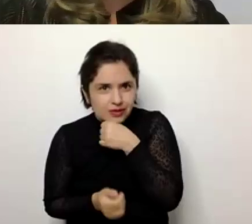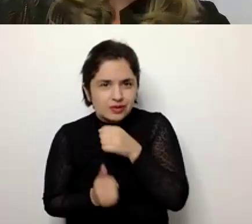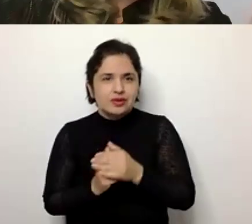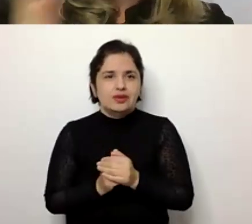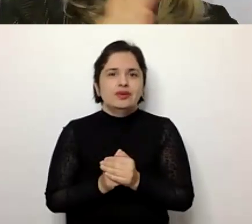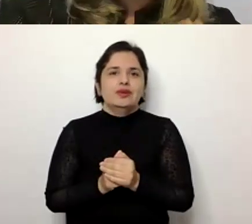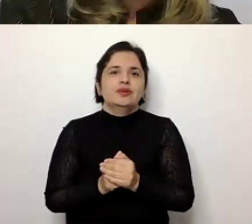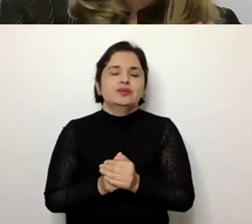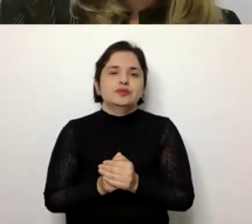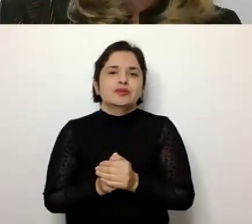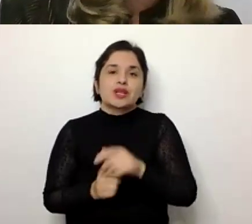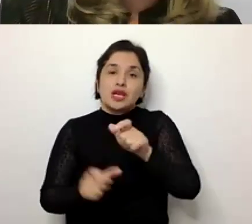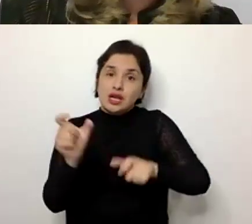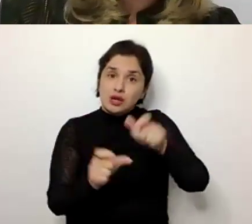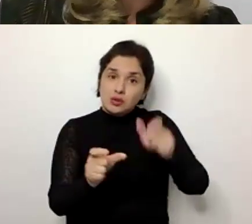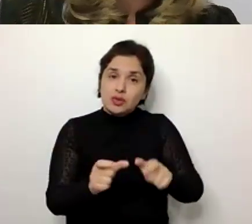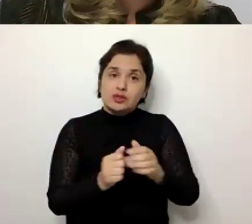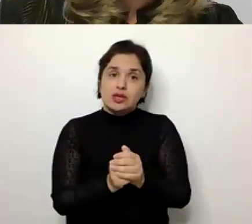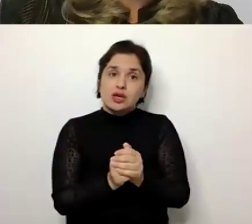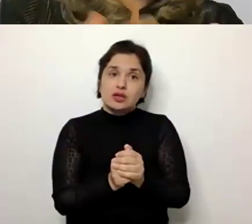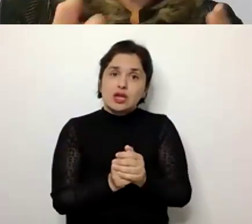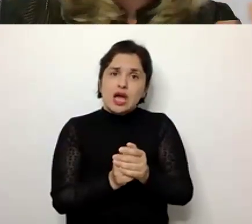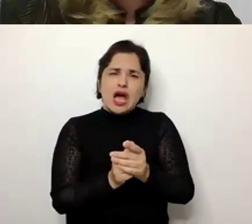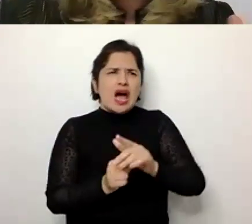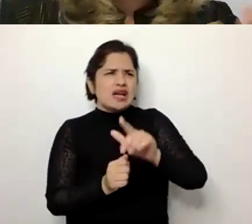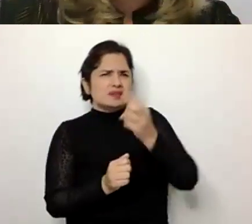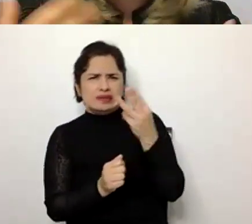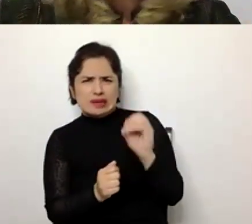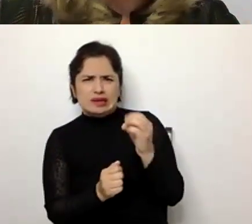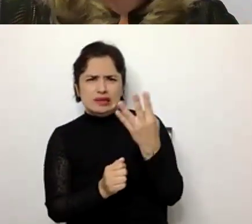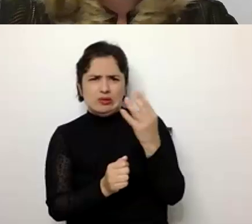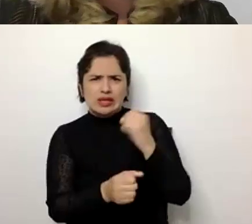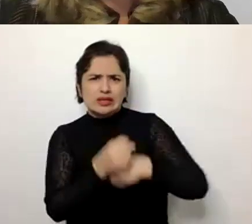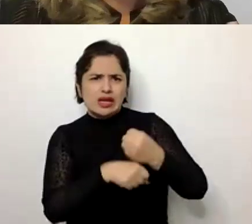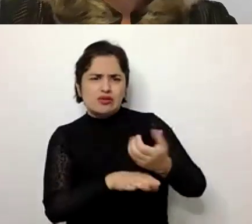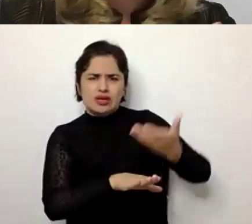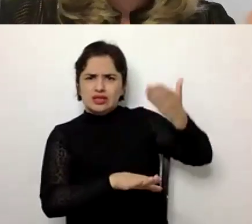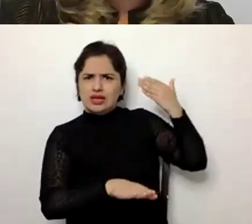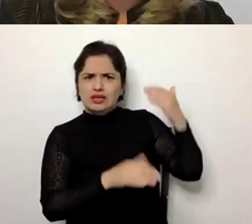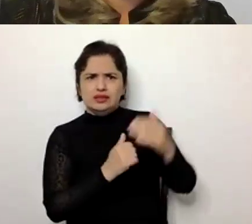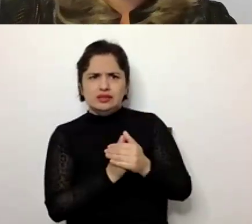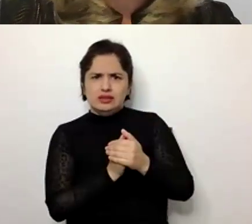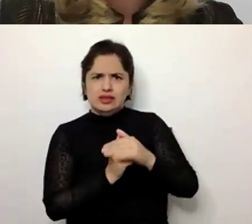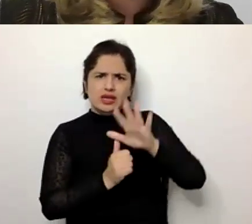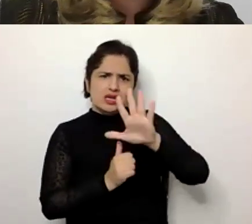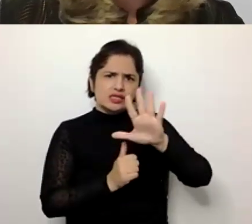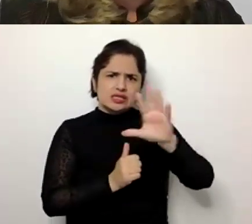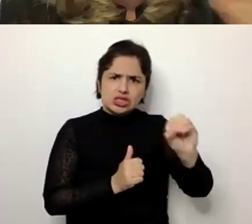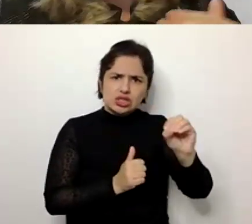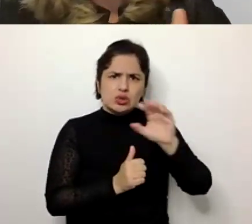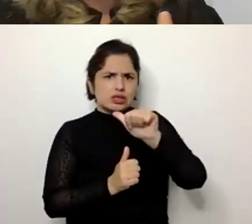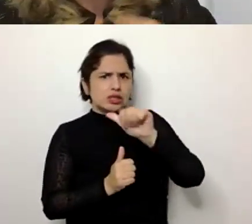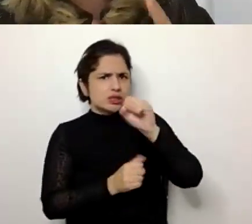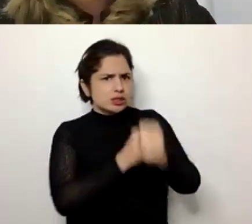que uma pessoa, há 70, 80 anos atrás, morresse, fosse a óbito com 50, 60 anos,